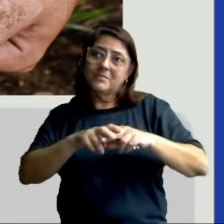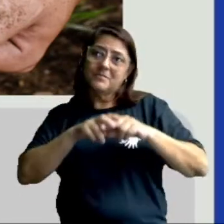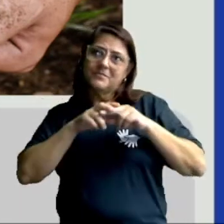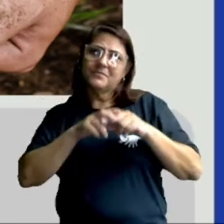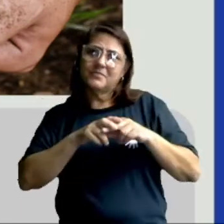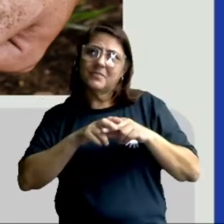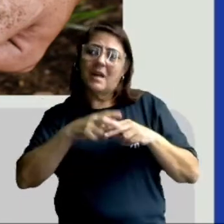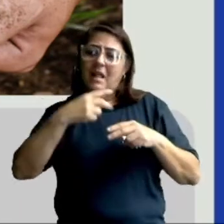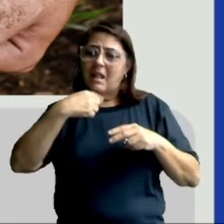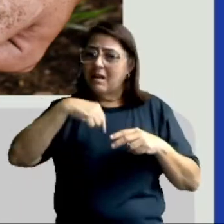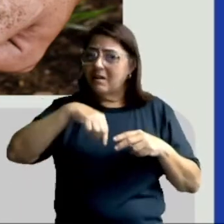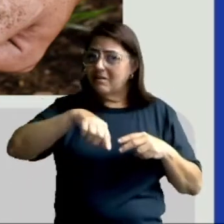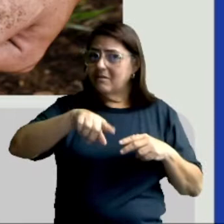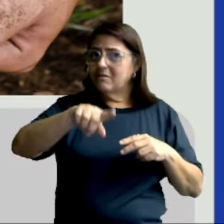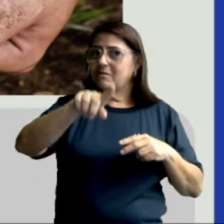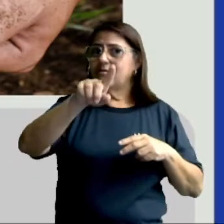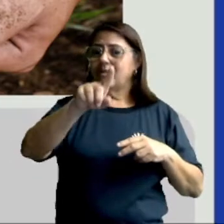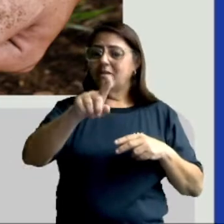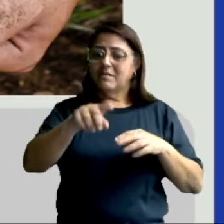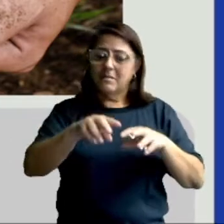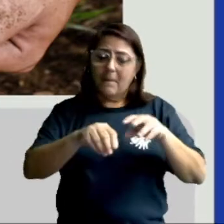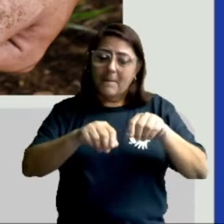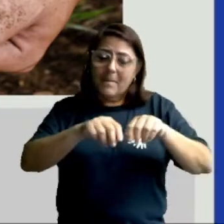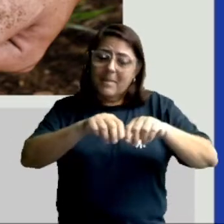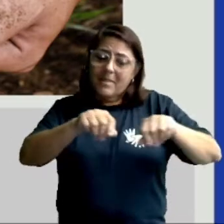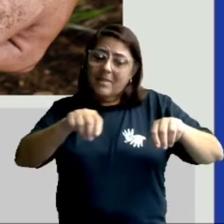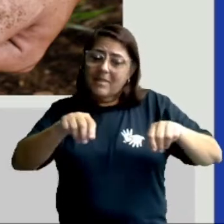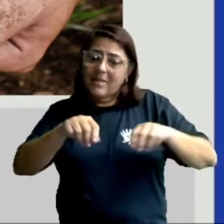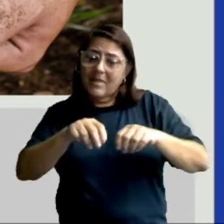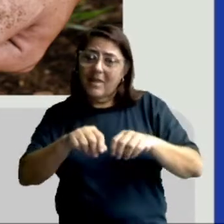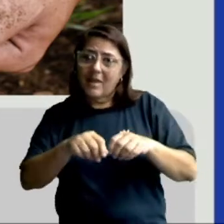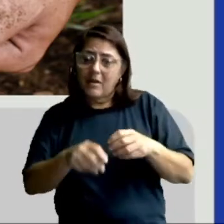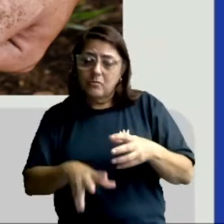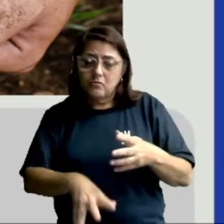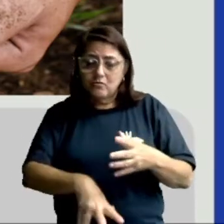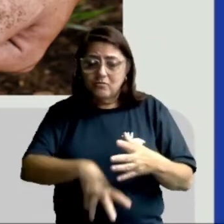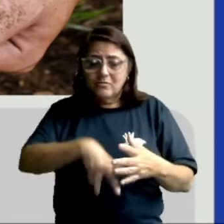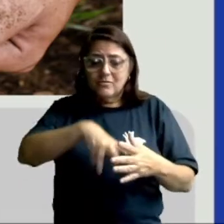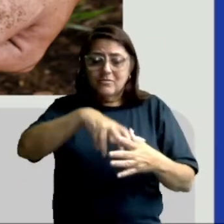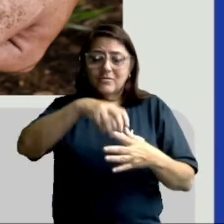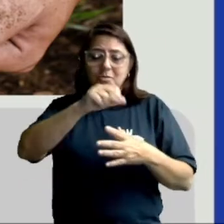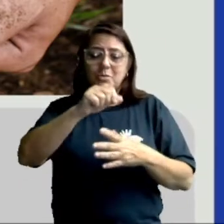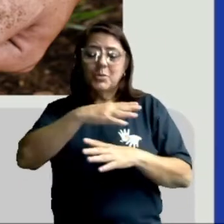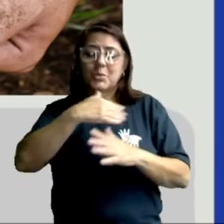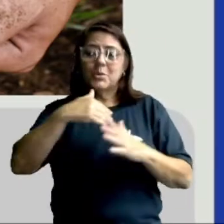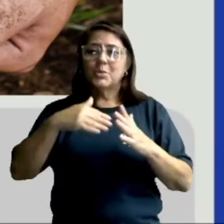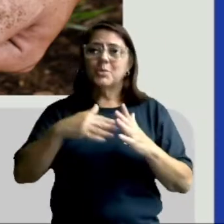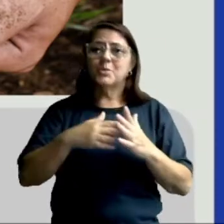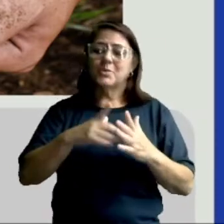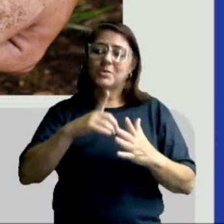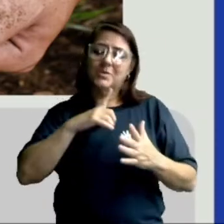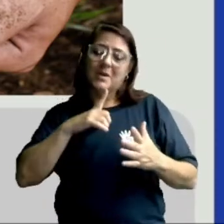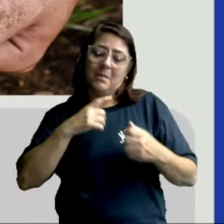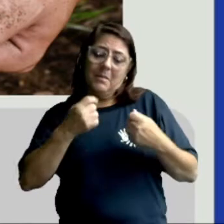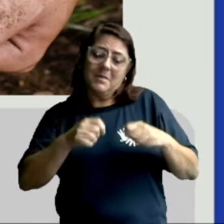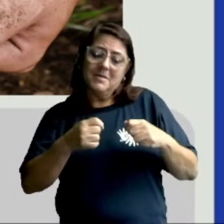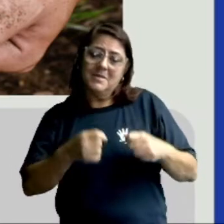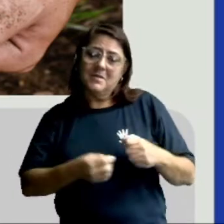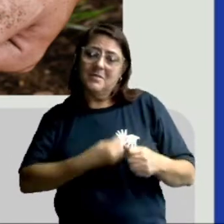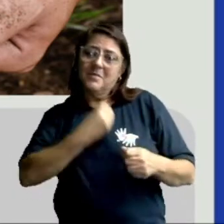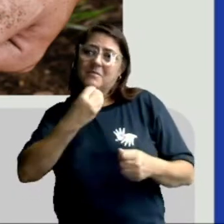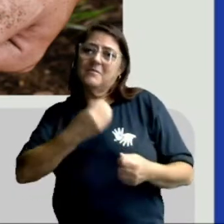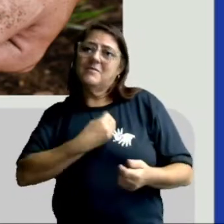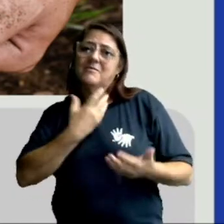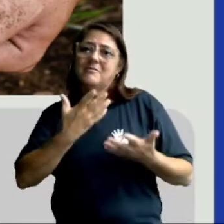elas vão tirar da terra todos os nutrientes que elas precisam para